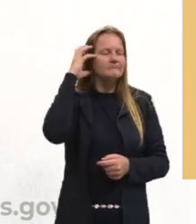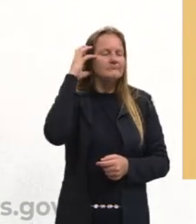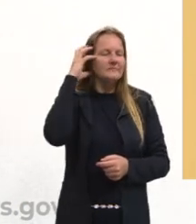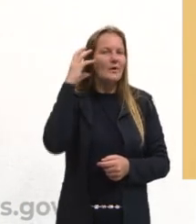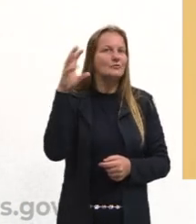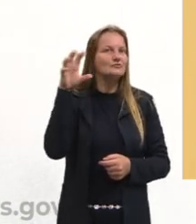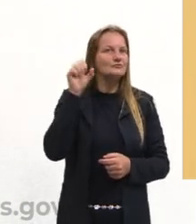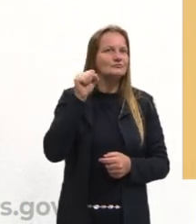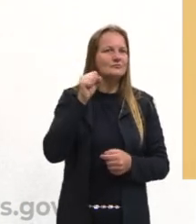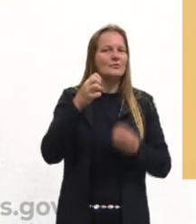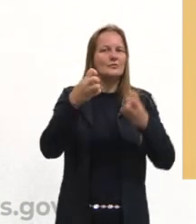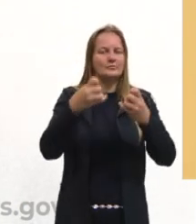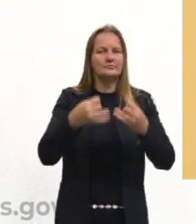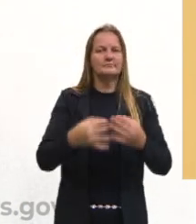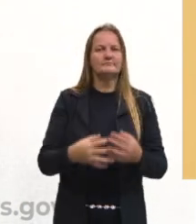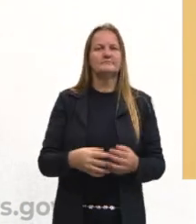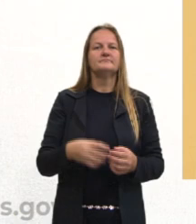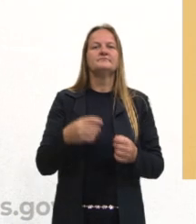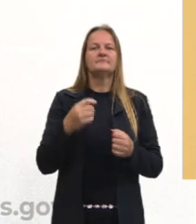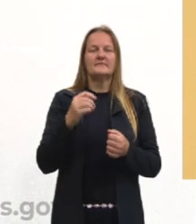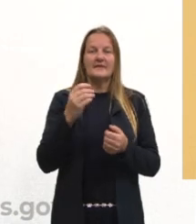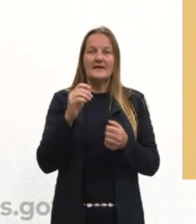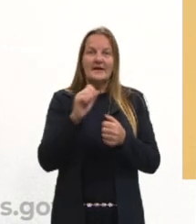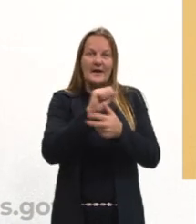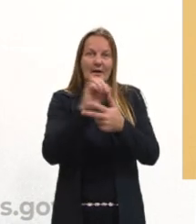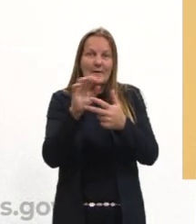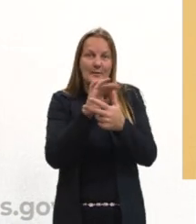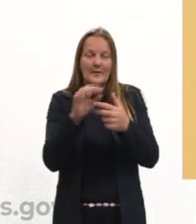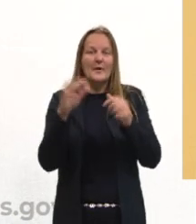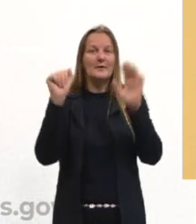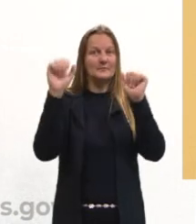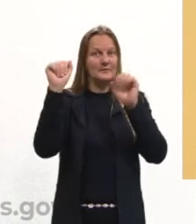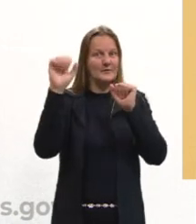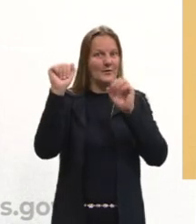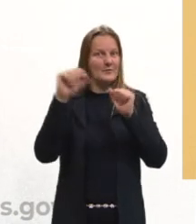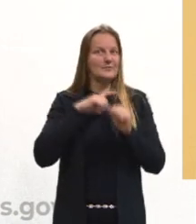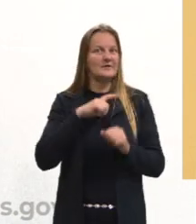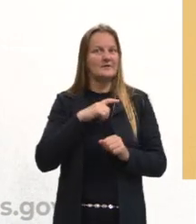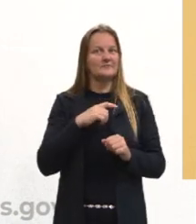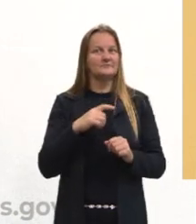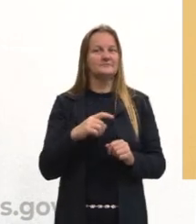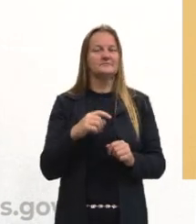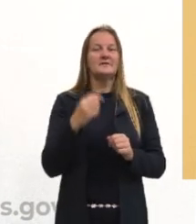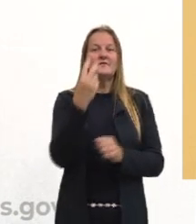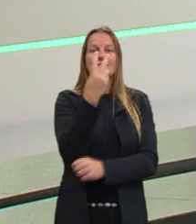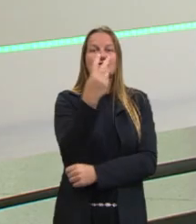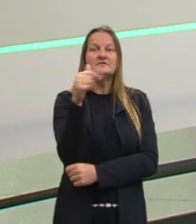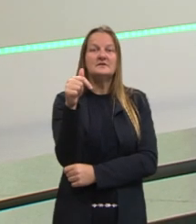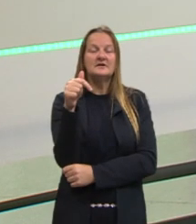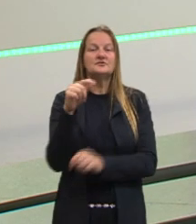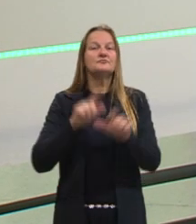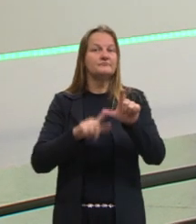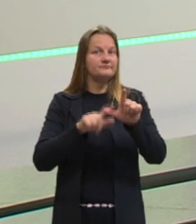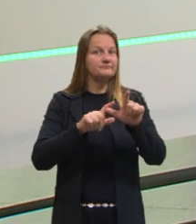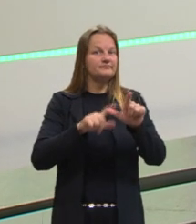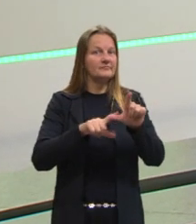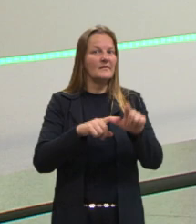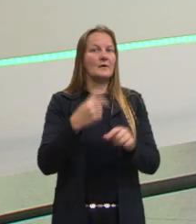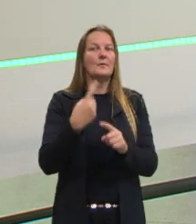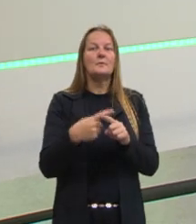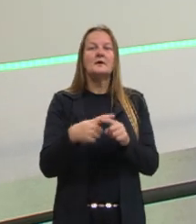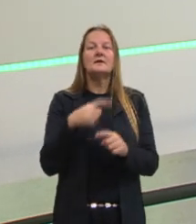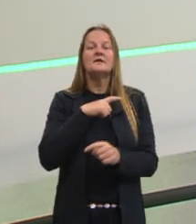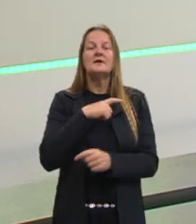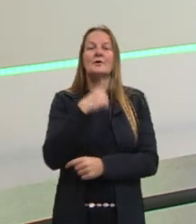hablamos en la aula pasada, el alfabeto de la lengua española possui 27 letras, porque ele possui